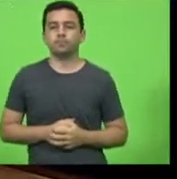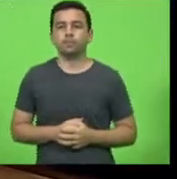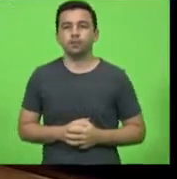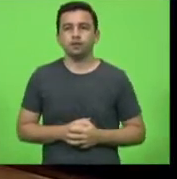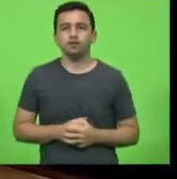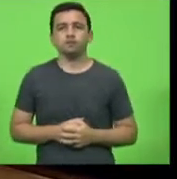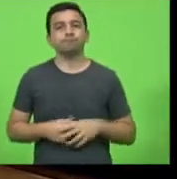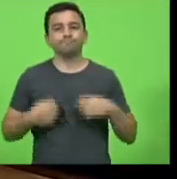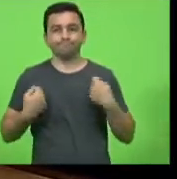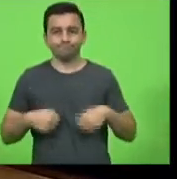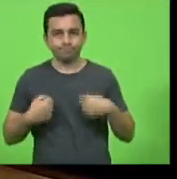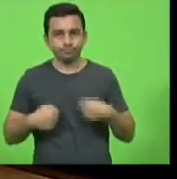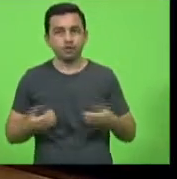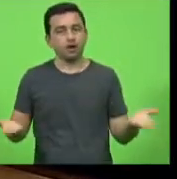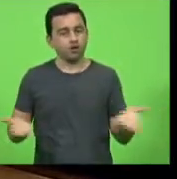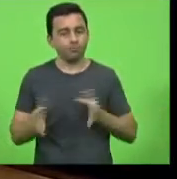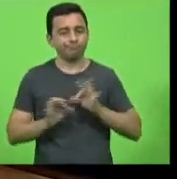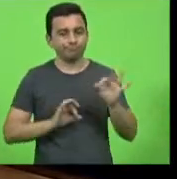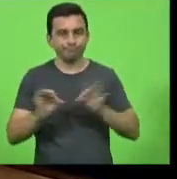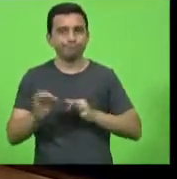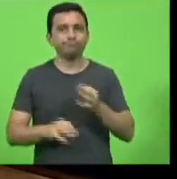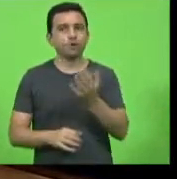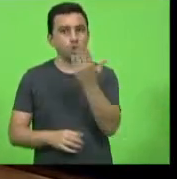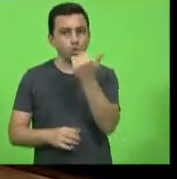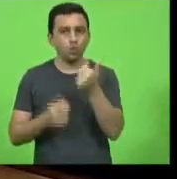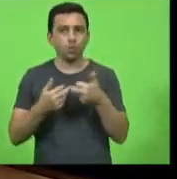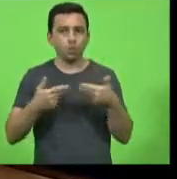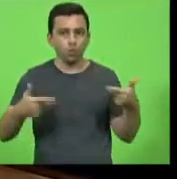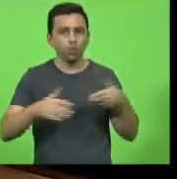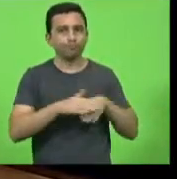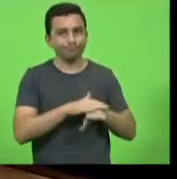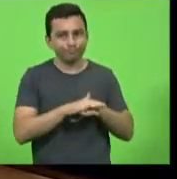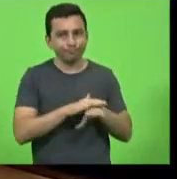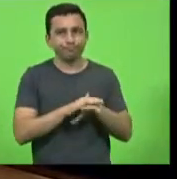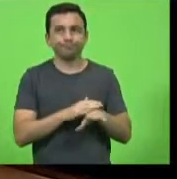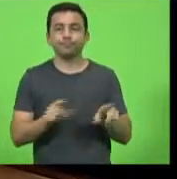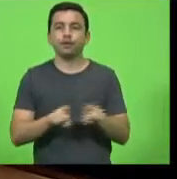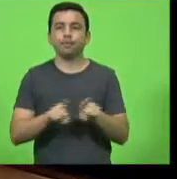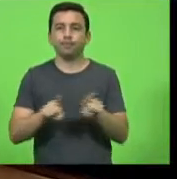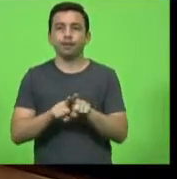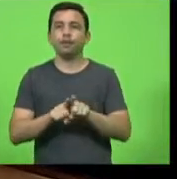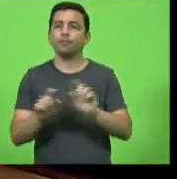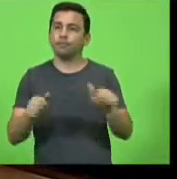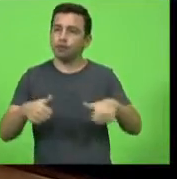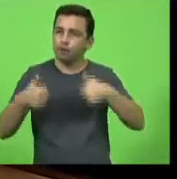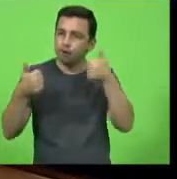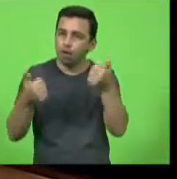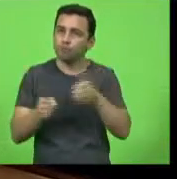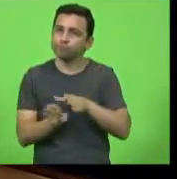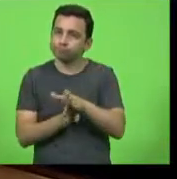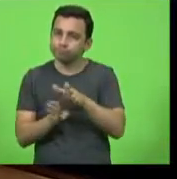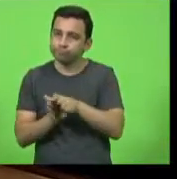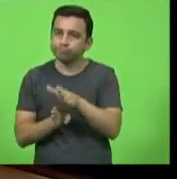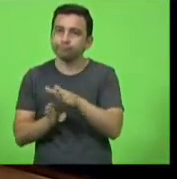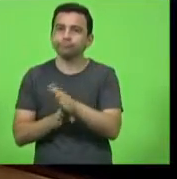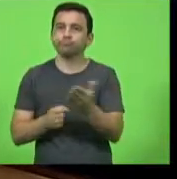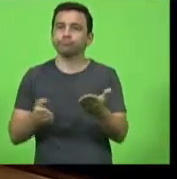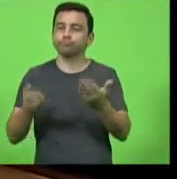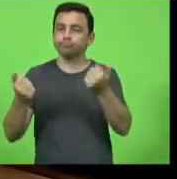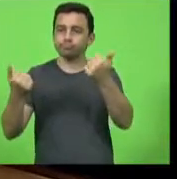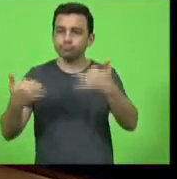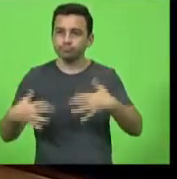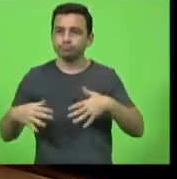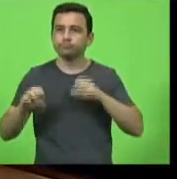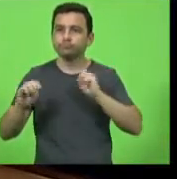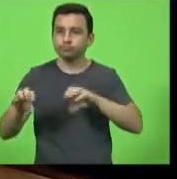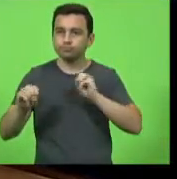insumos, se preparar neste momento. O melhoramento também em termos de orientação no melhoramento